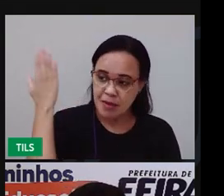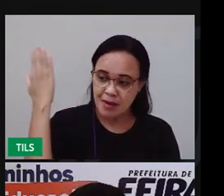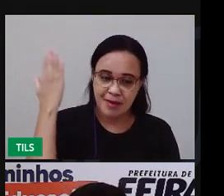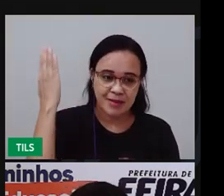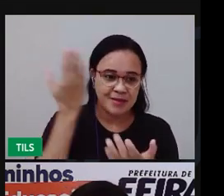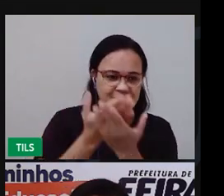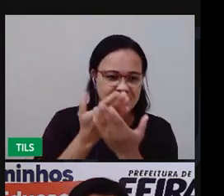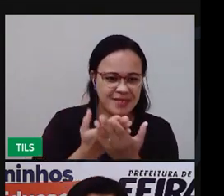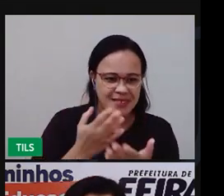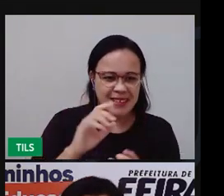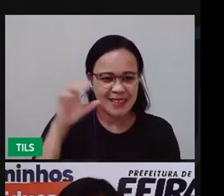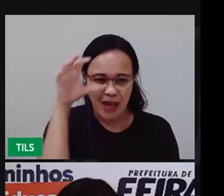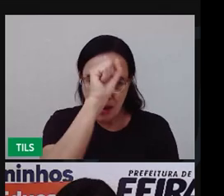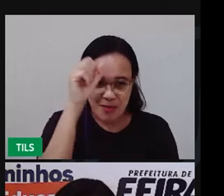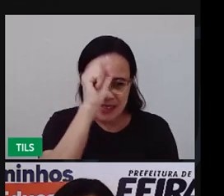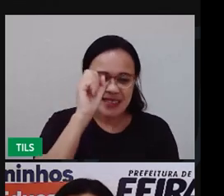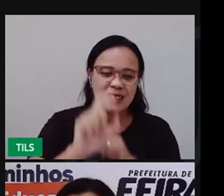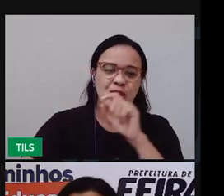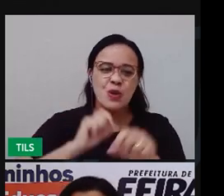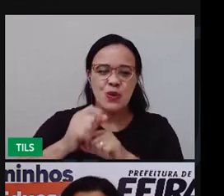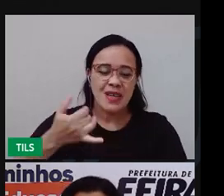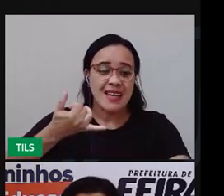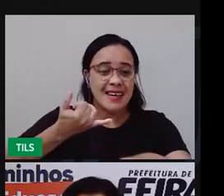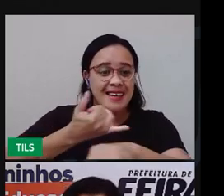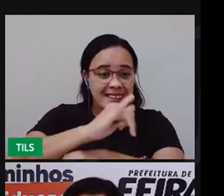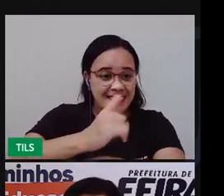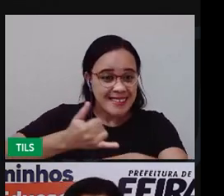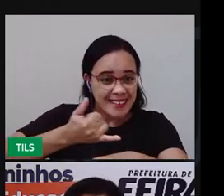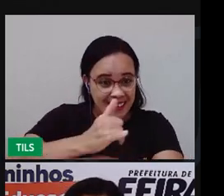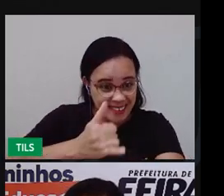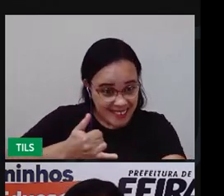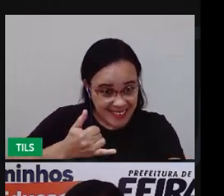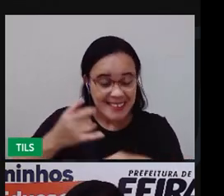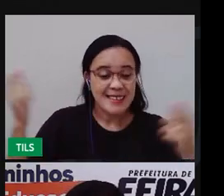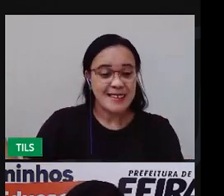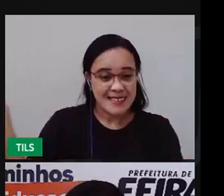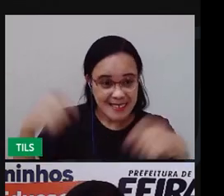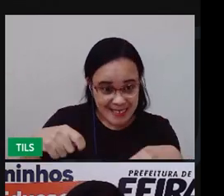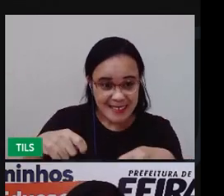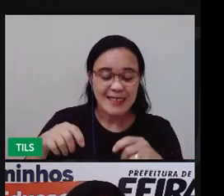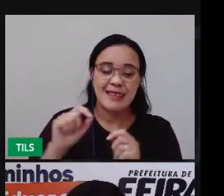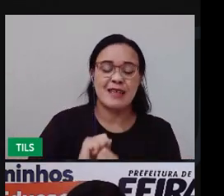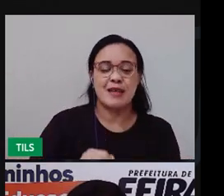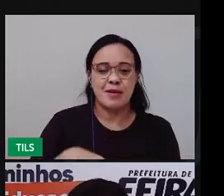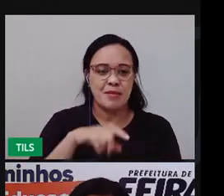estratégias que a gente pode usar para realizar somas.